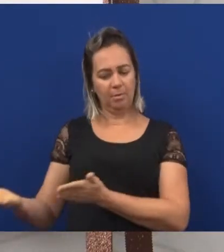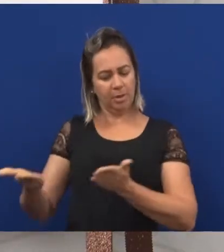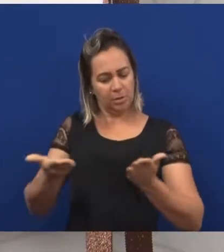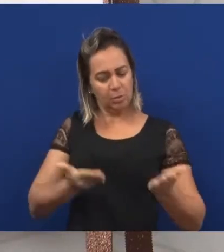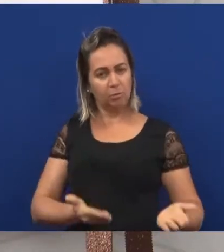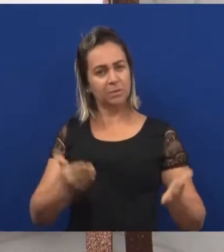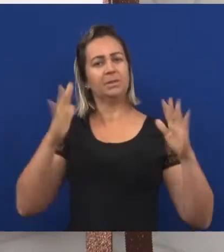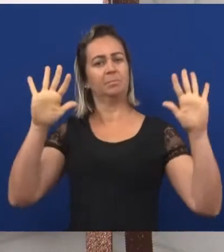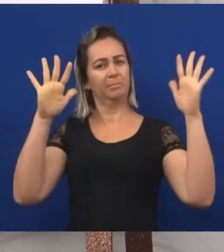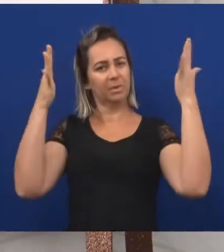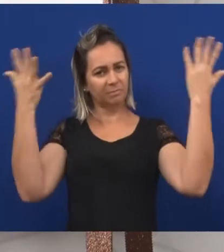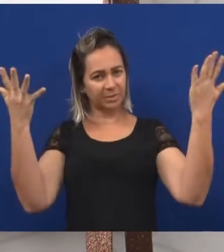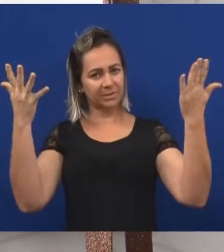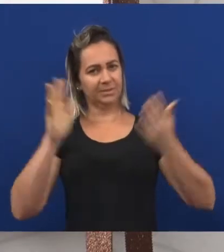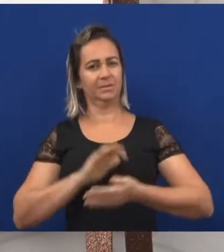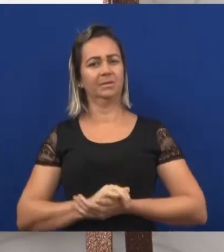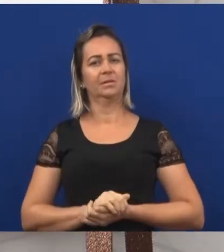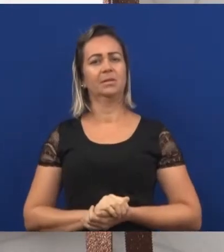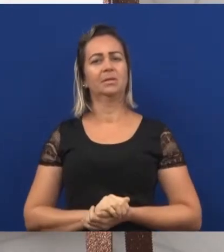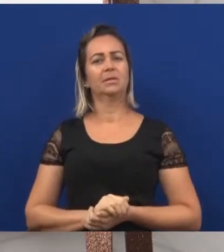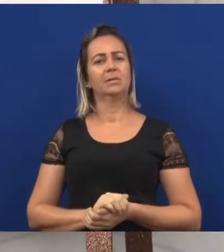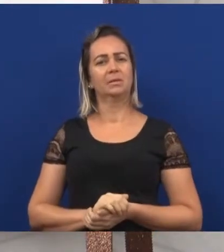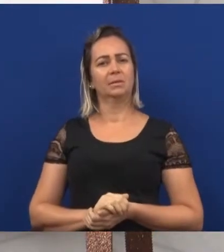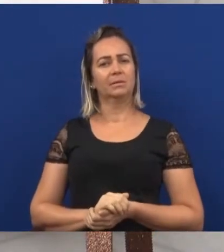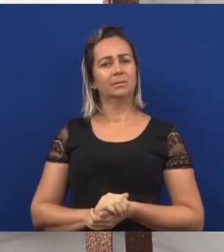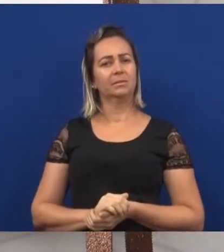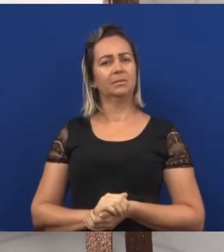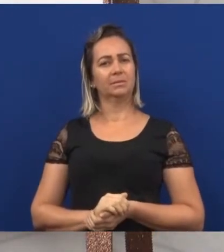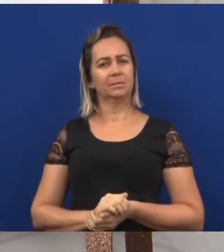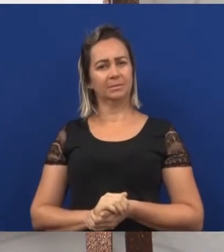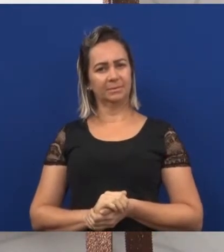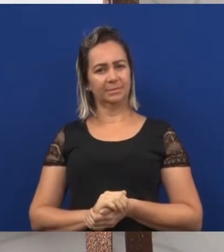na lista de convidados do seu aniversário.